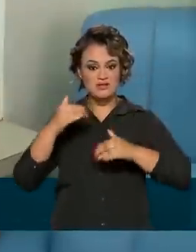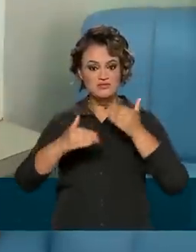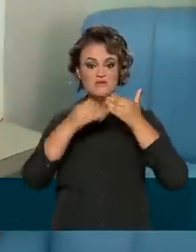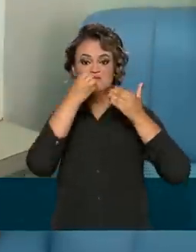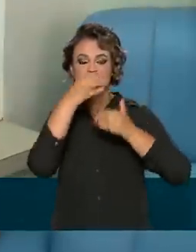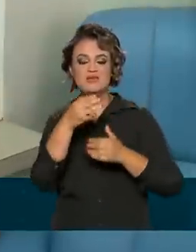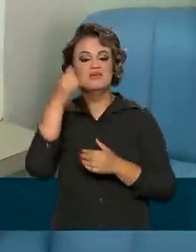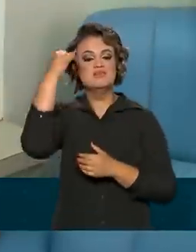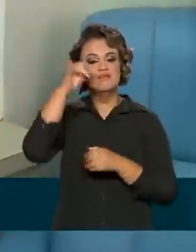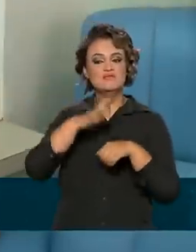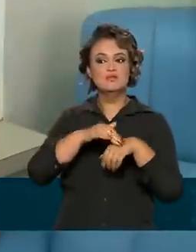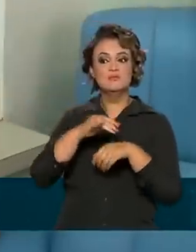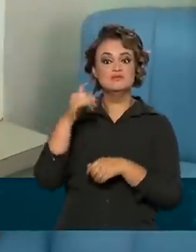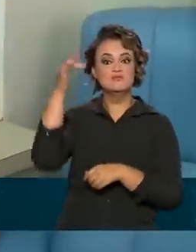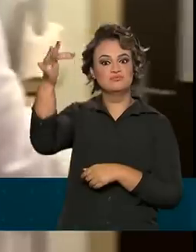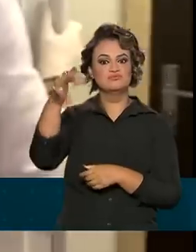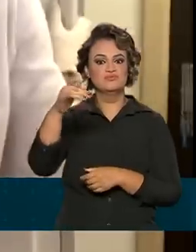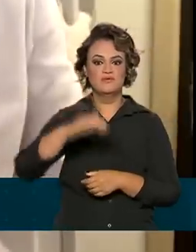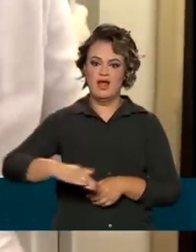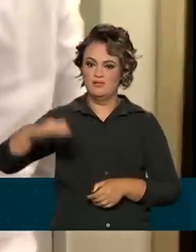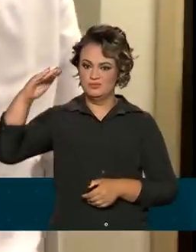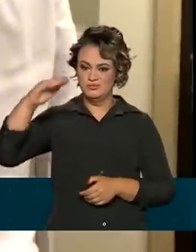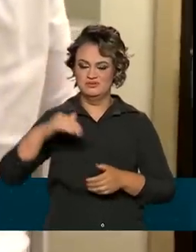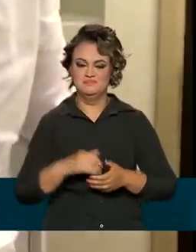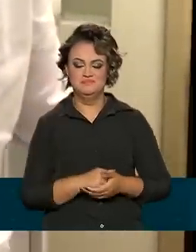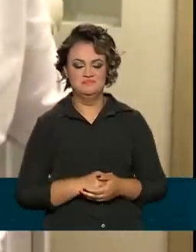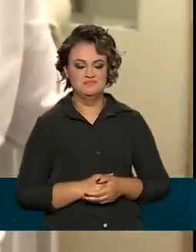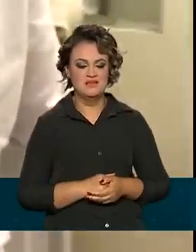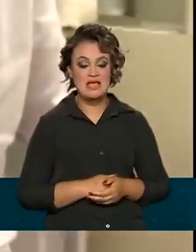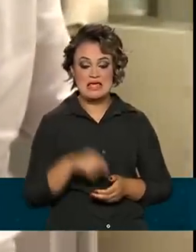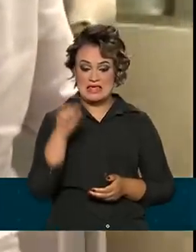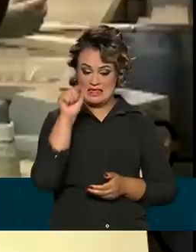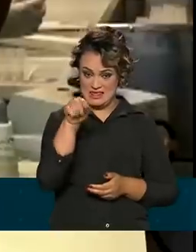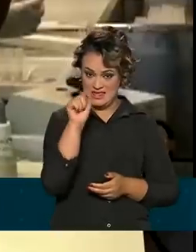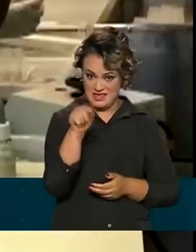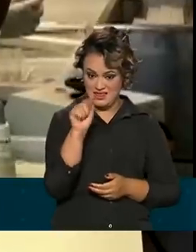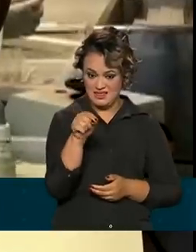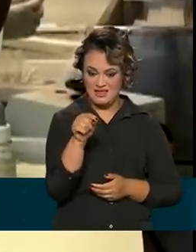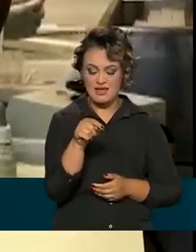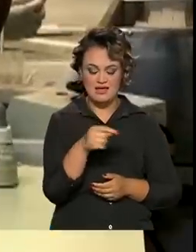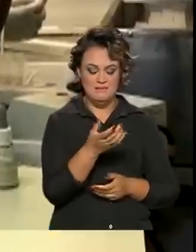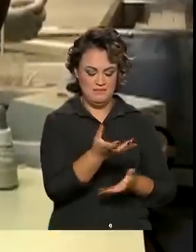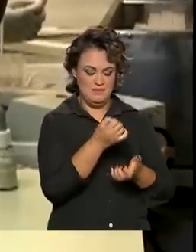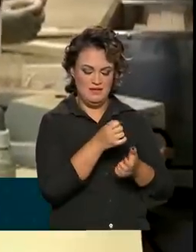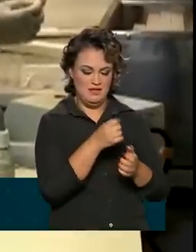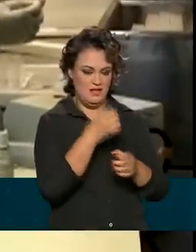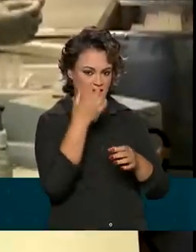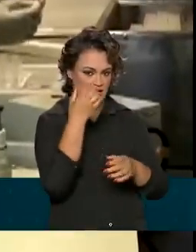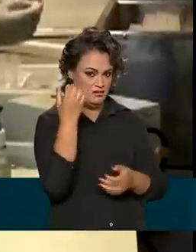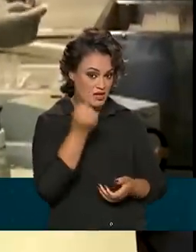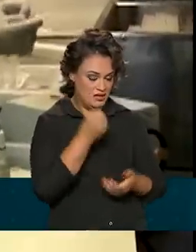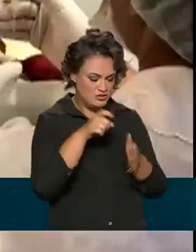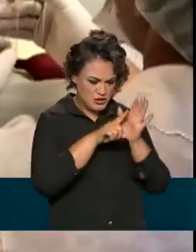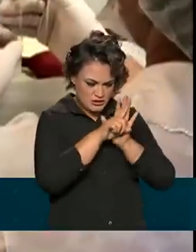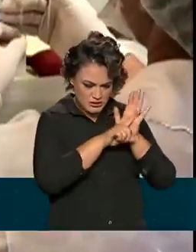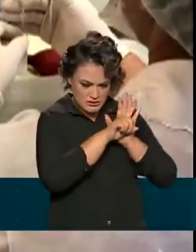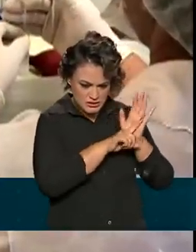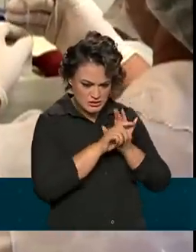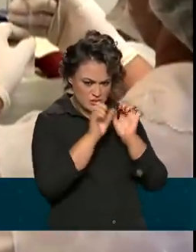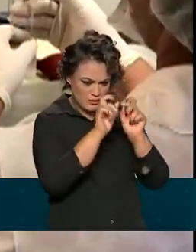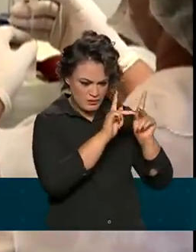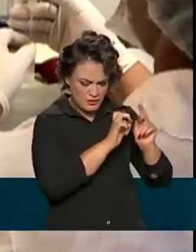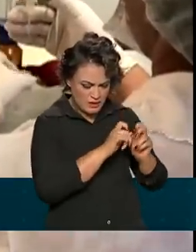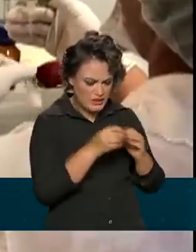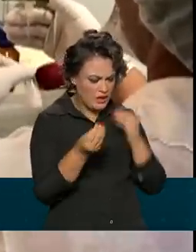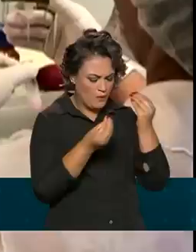prevenir doenças também na vida adulta. Nos bancos de leite, o material coletado é analisado em laboratório para verificar os níveis